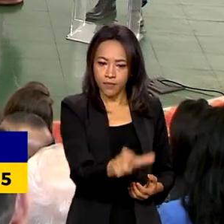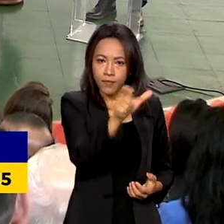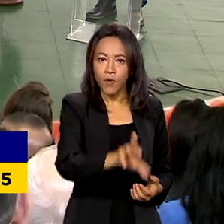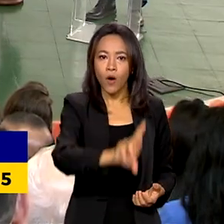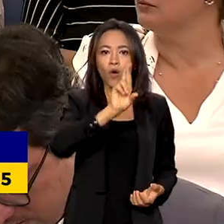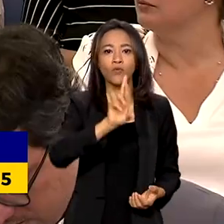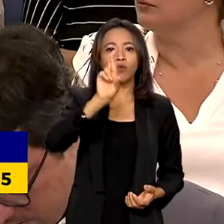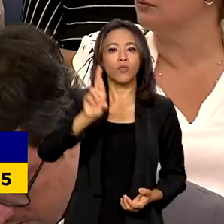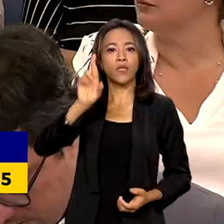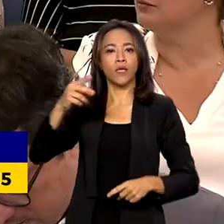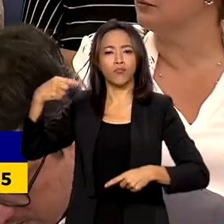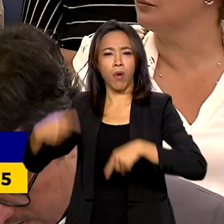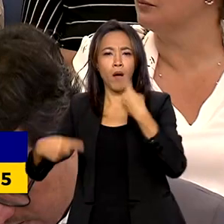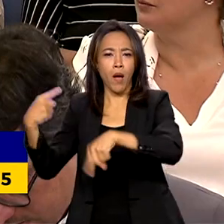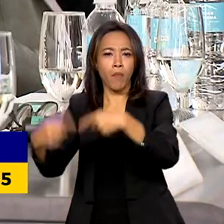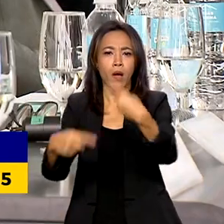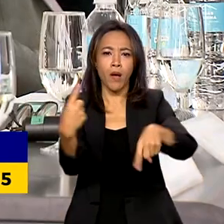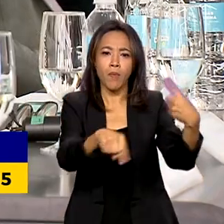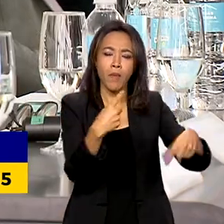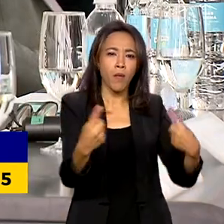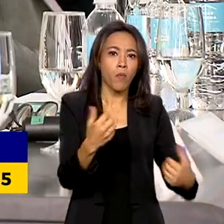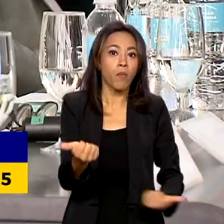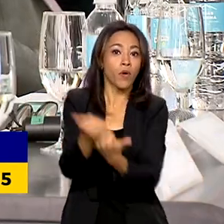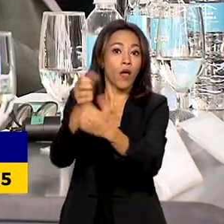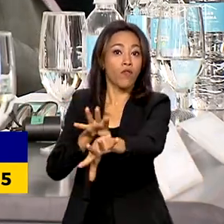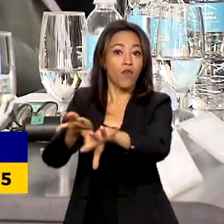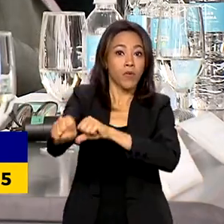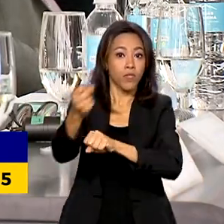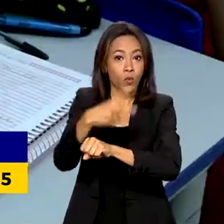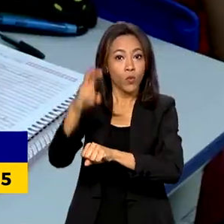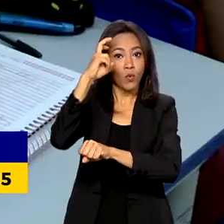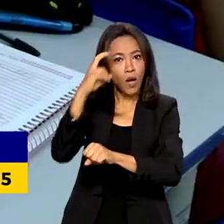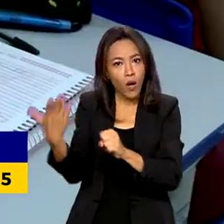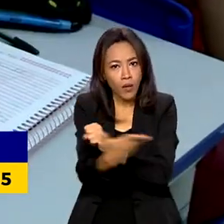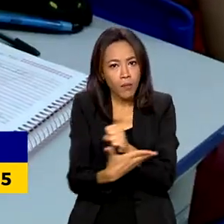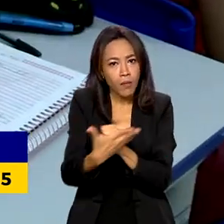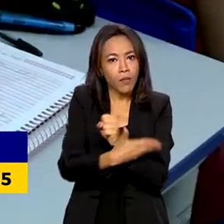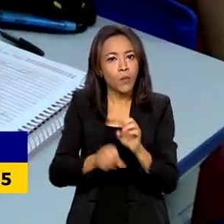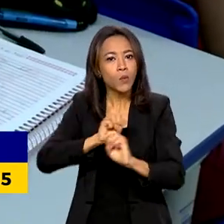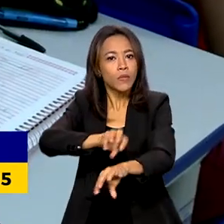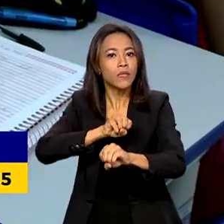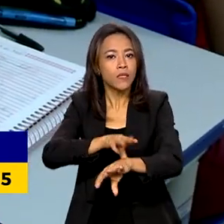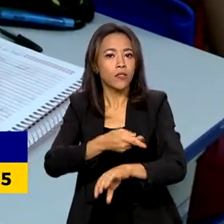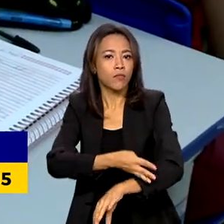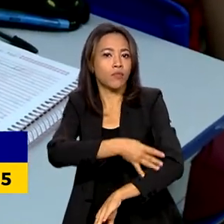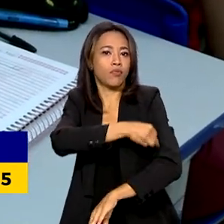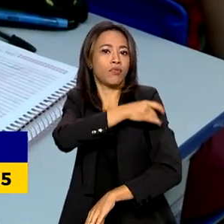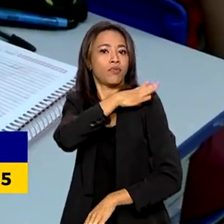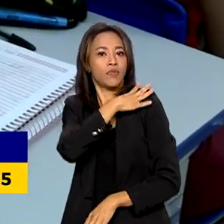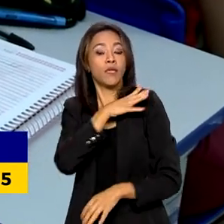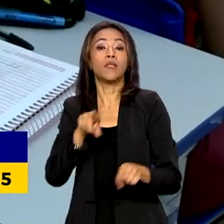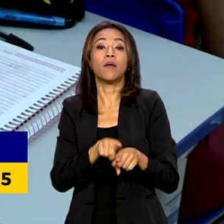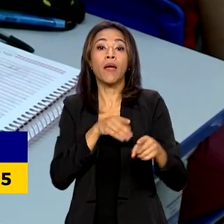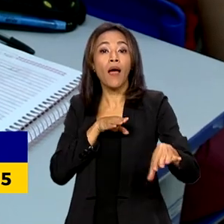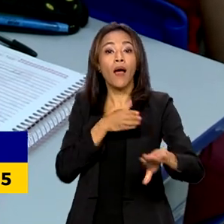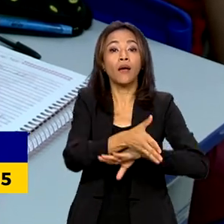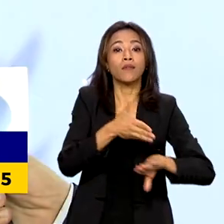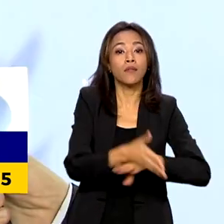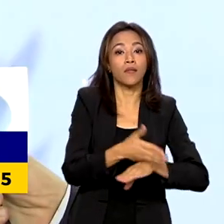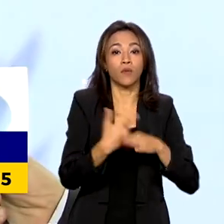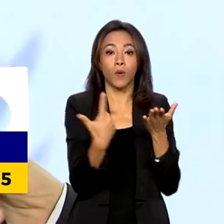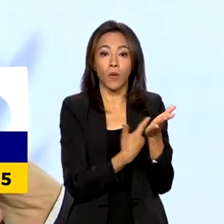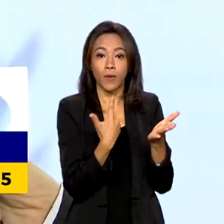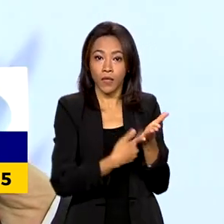debatem como fortalecer a formação artística e cultural no ensino básico e ao mesmo tempo aperfeiçoar o acesso ao livro e a leitura.